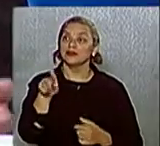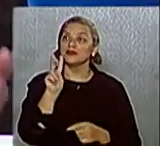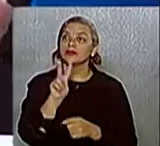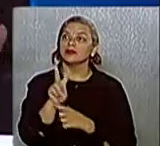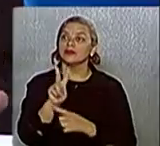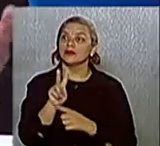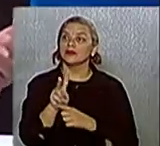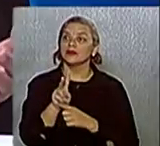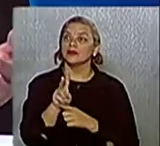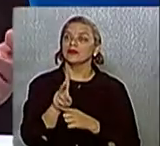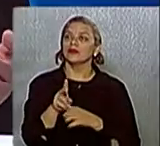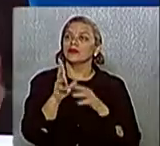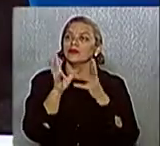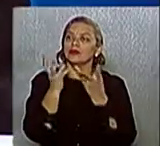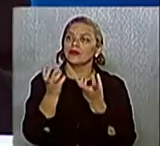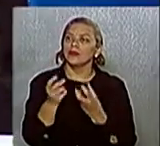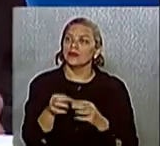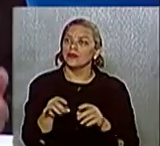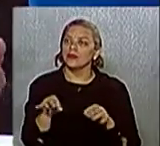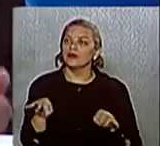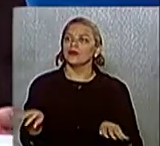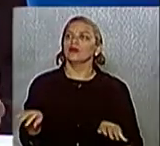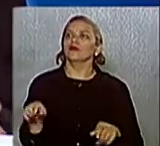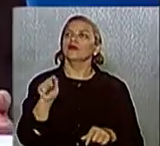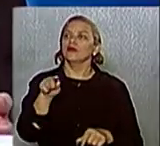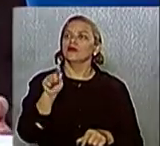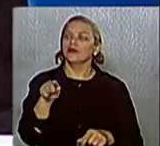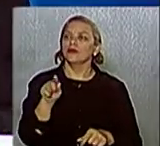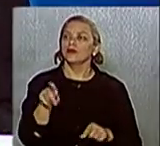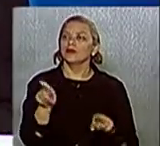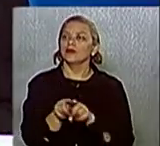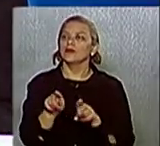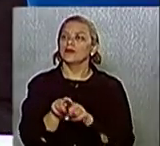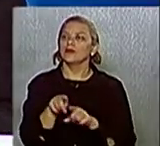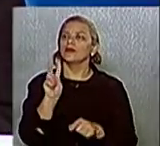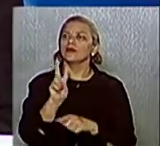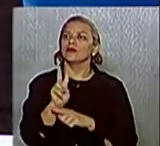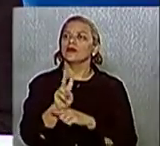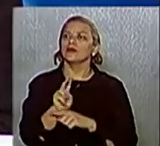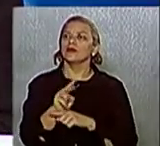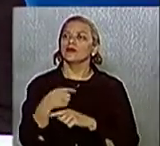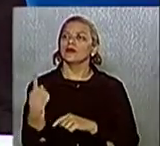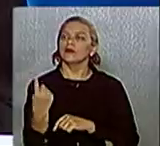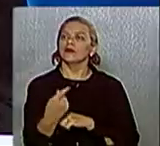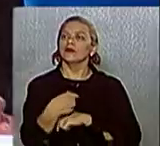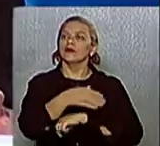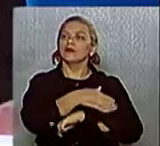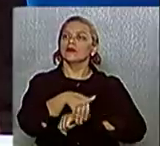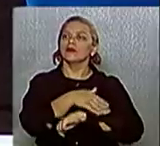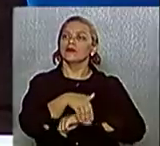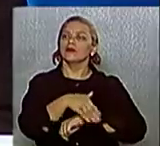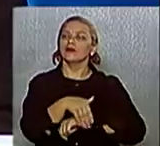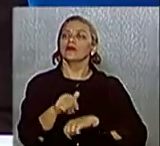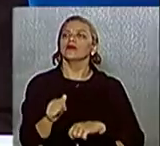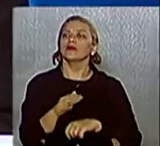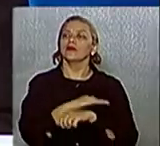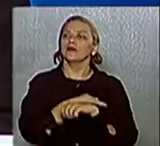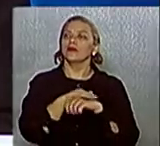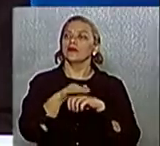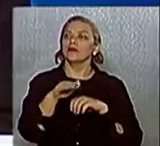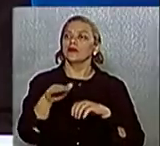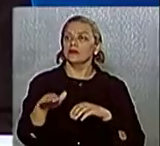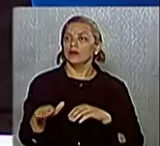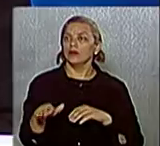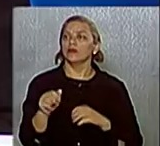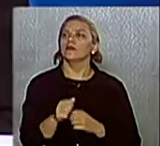bem competente para cuidar das nossas estradas. E as estradas rurais de Guaratinguetá, apesar de não pavimentadas, estão bem. E nos tops, nos